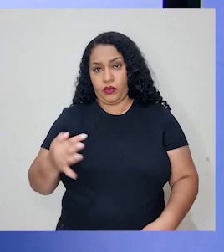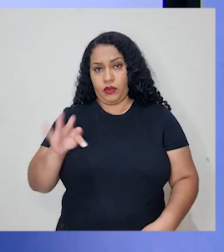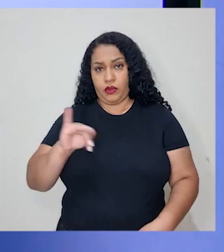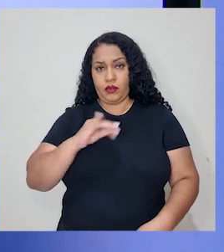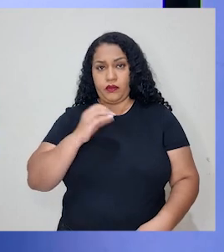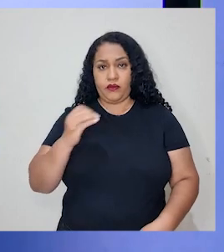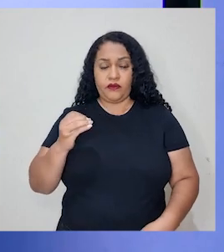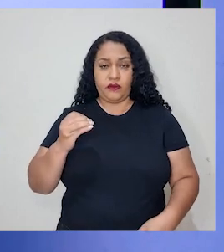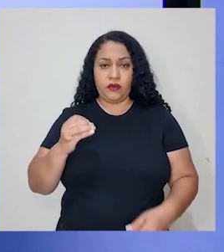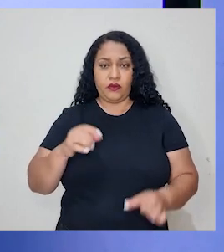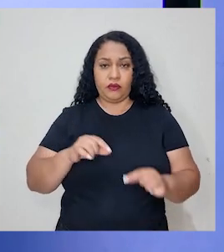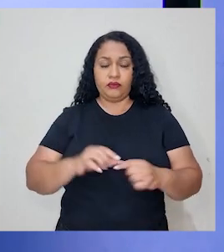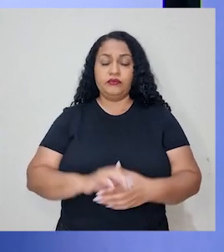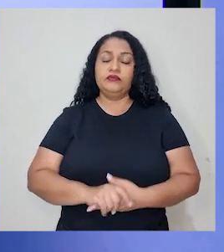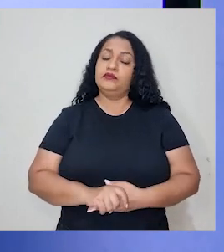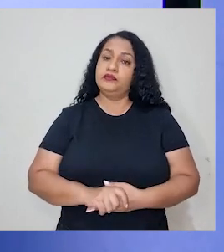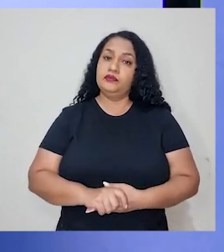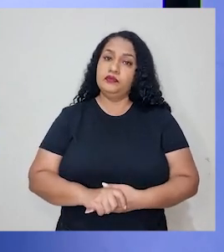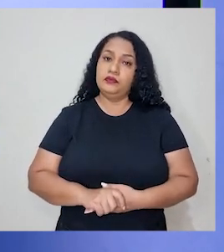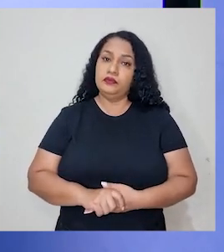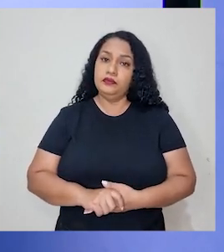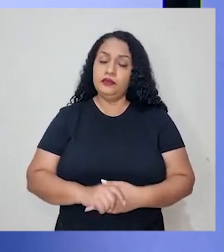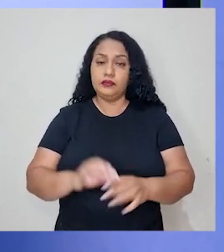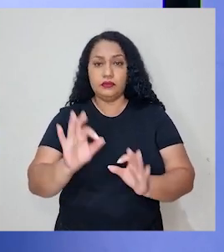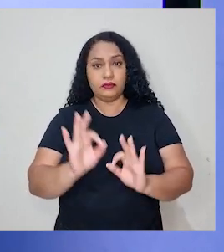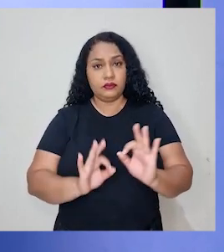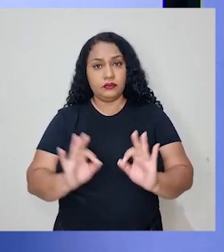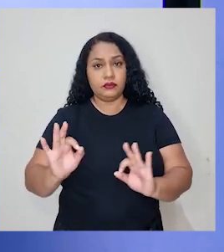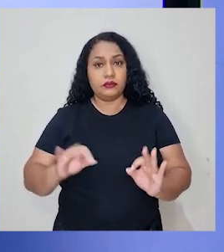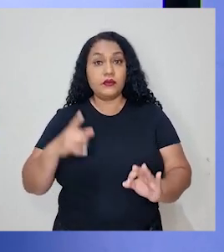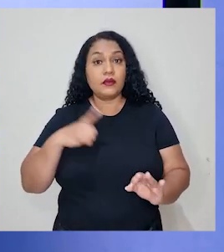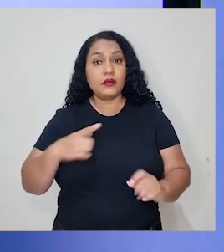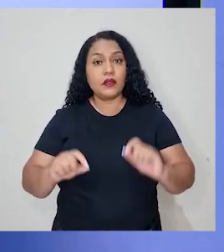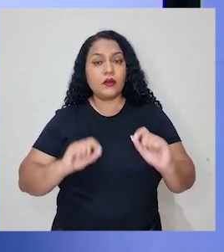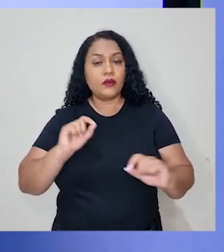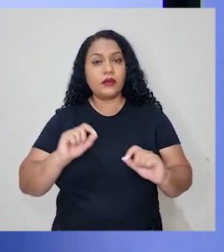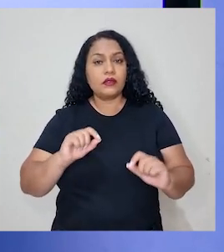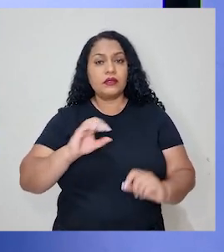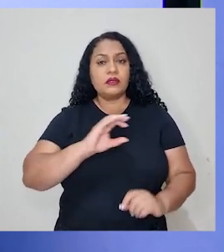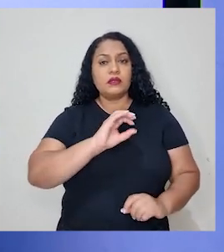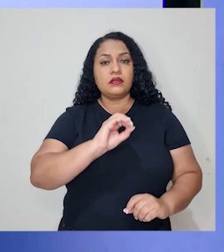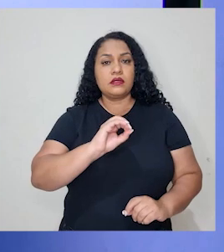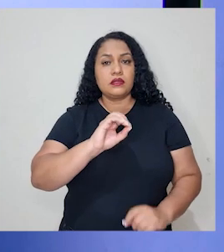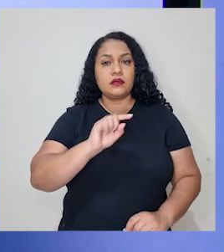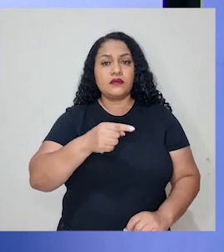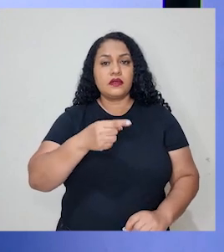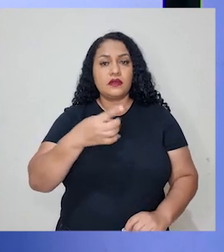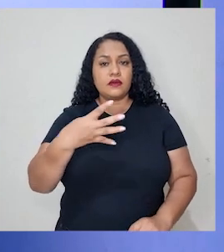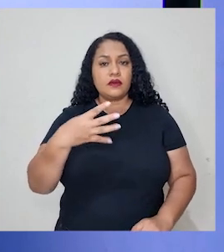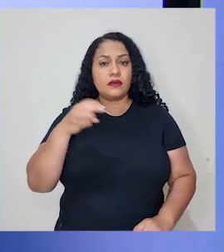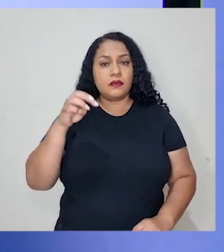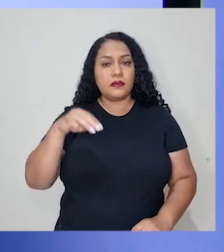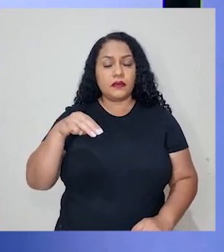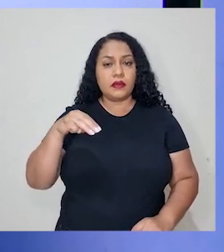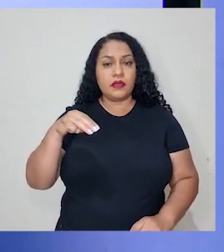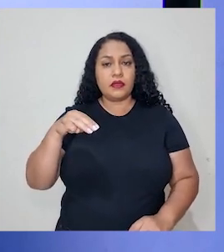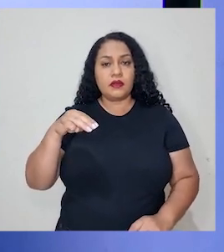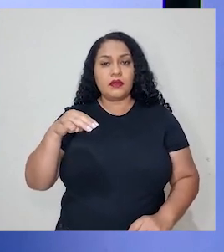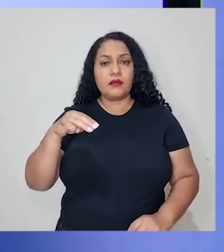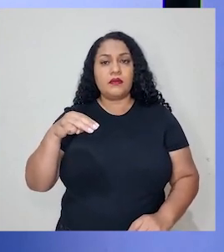vai ser uma proporção inversa. Então, organizando aqui, nós temos 0,4 metro de largura